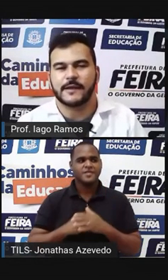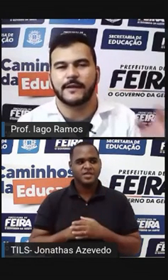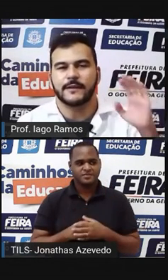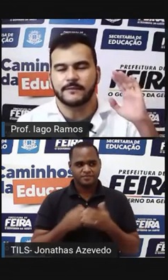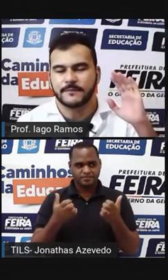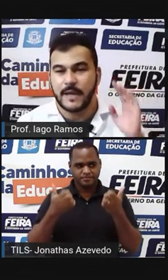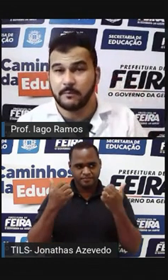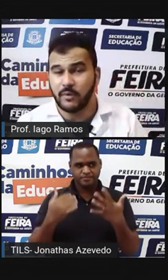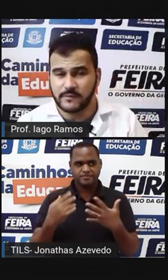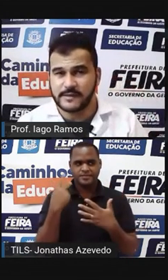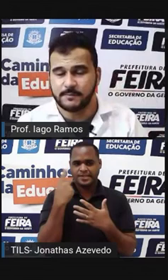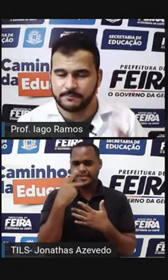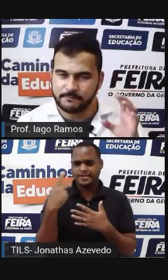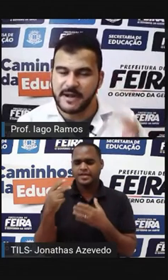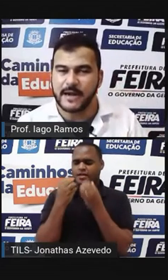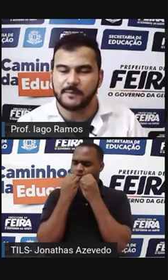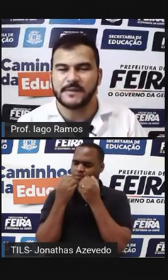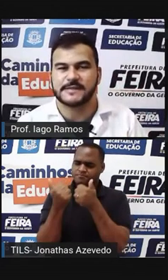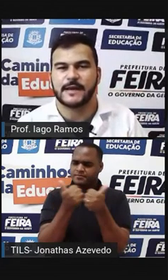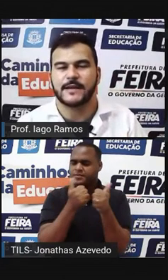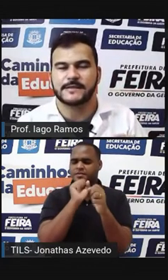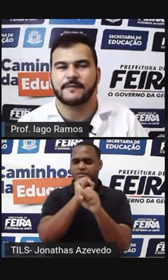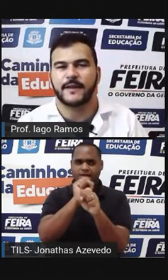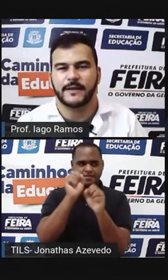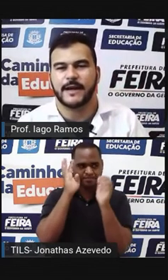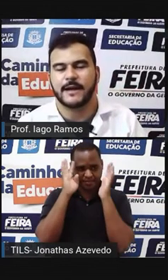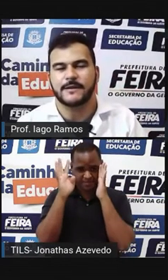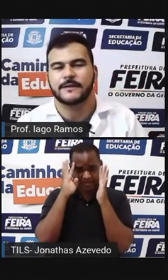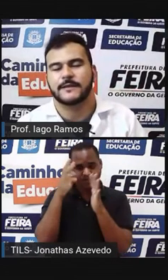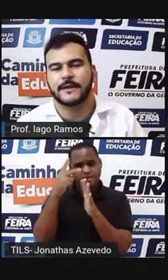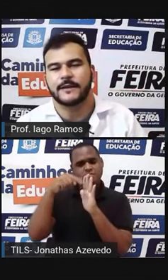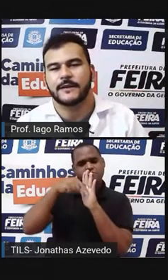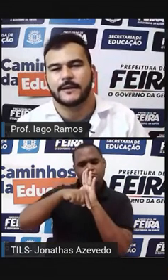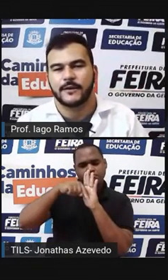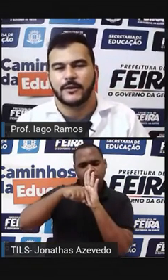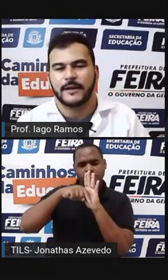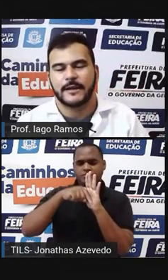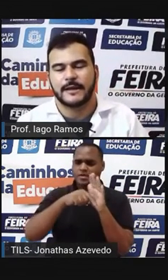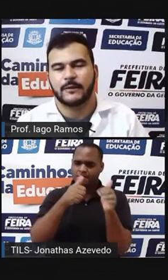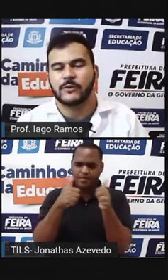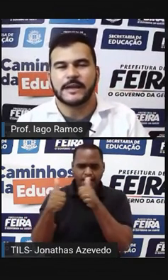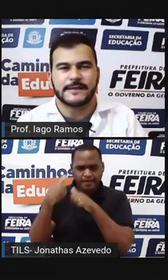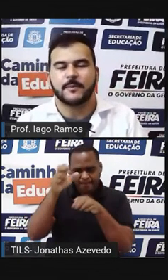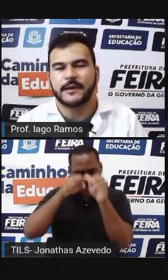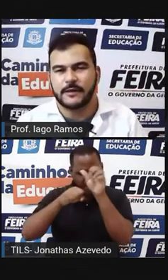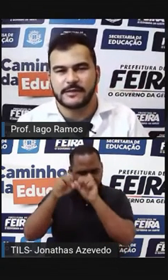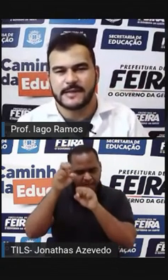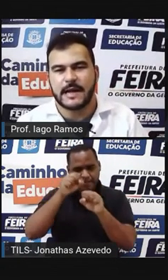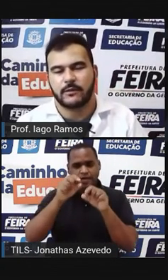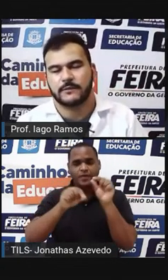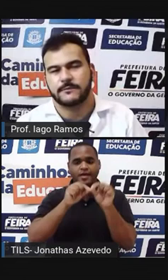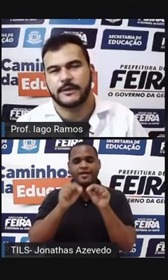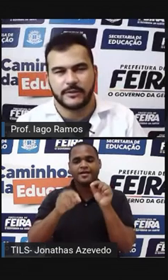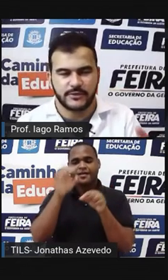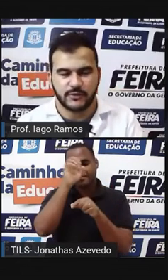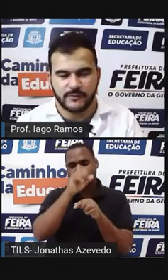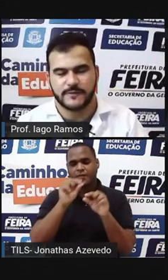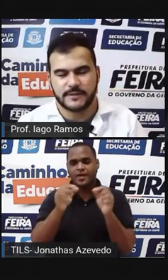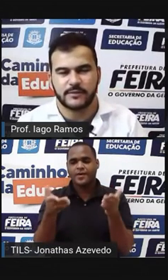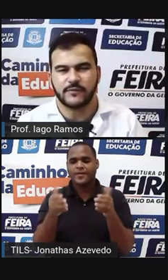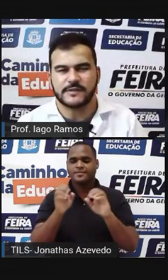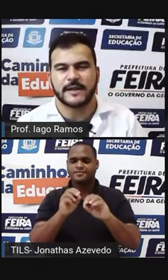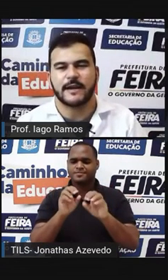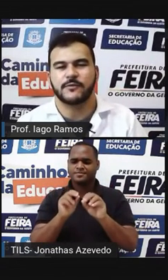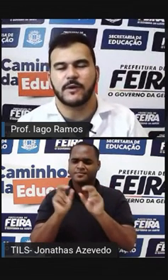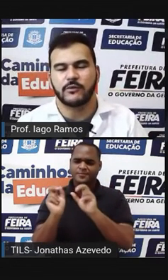então é isso aí É bom você Parar e pensar E se avaliar Né? O que é você aprendeu Nessa aula Eu deixo como